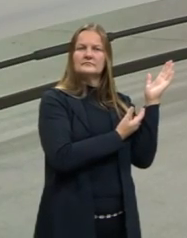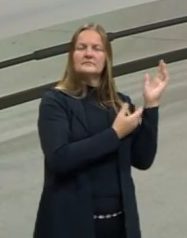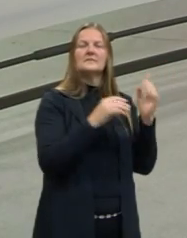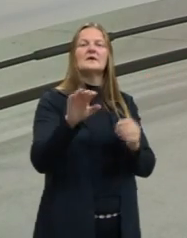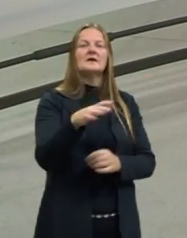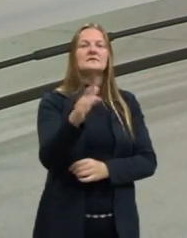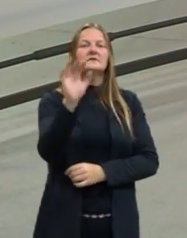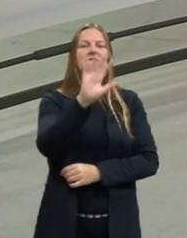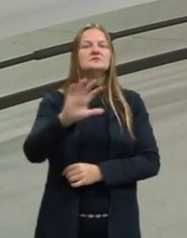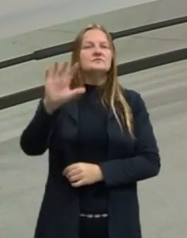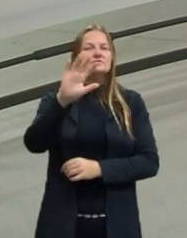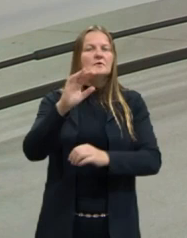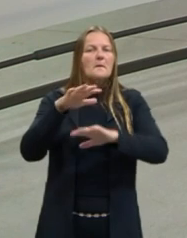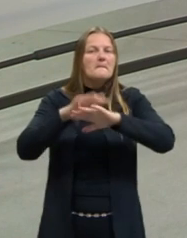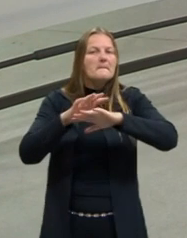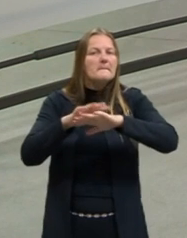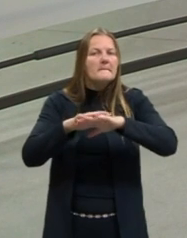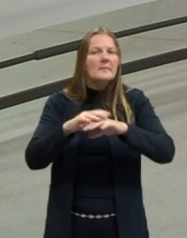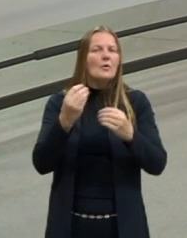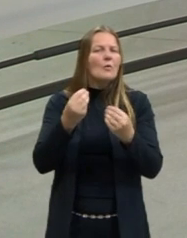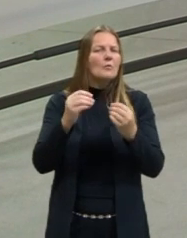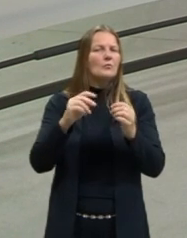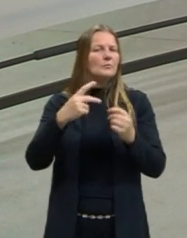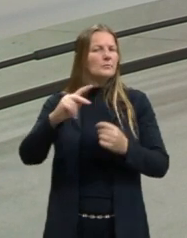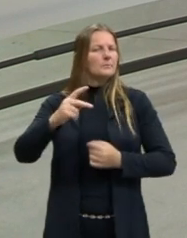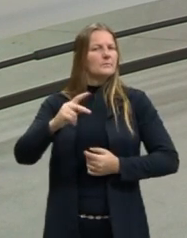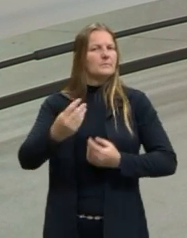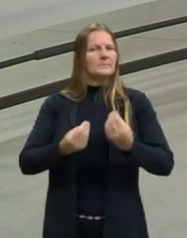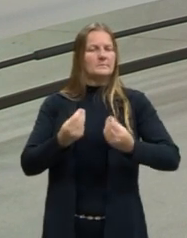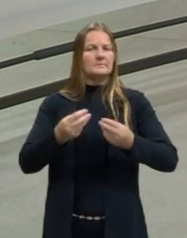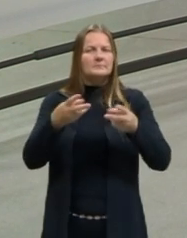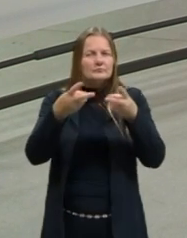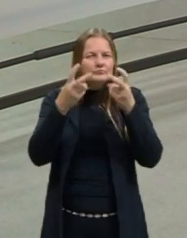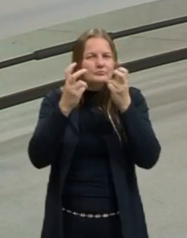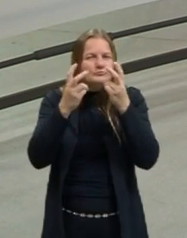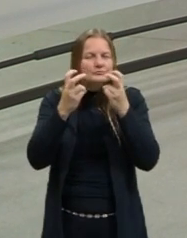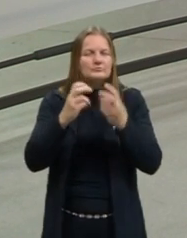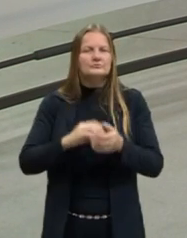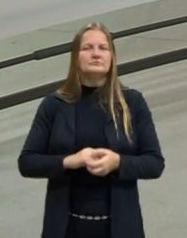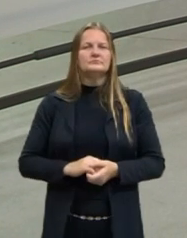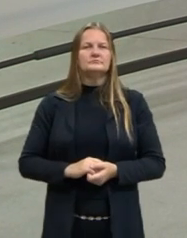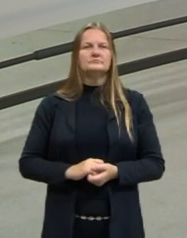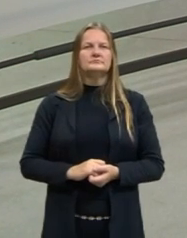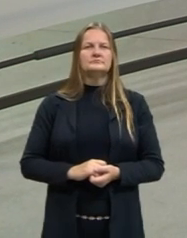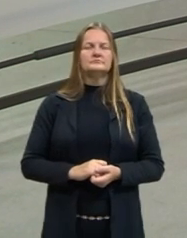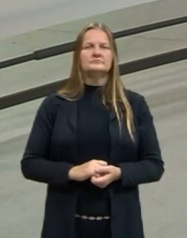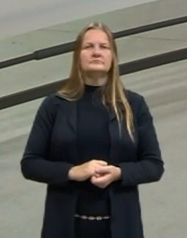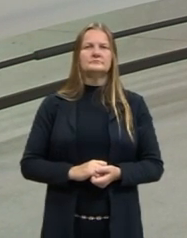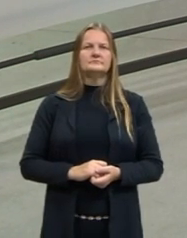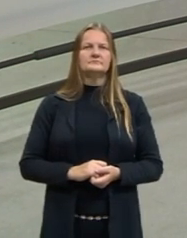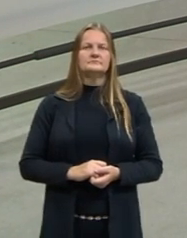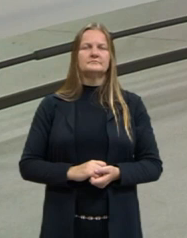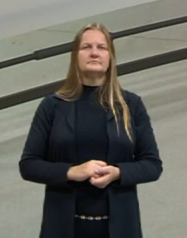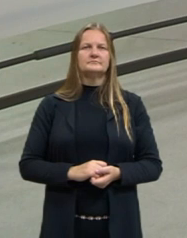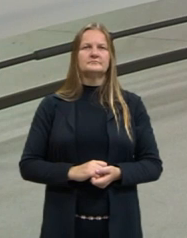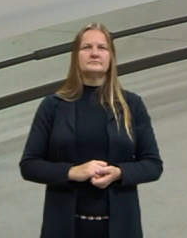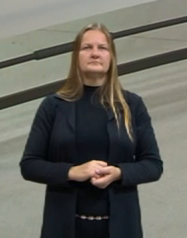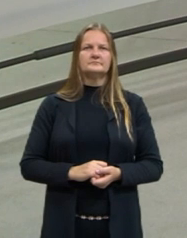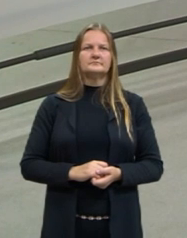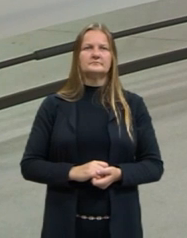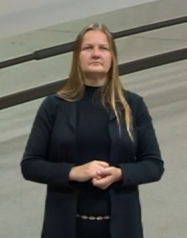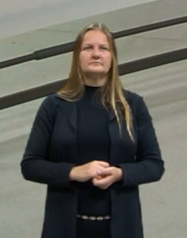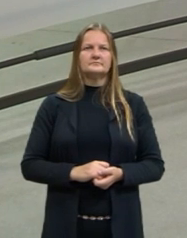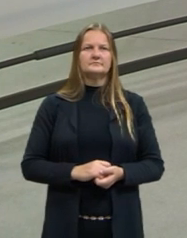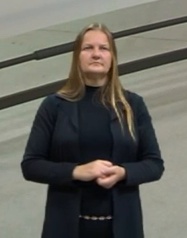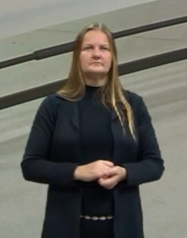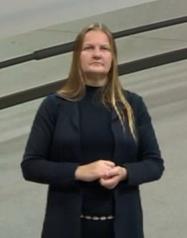a gente vê na matemática como que se parece, tá? A equação de segundo grau. Só para vocês lembrarem bem o que